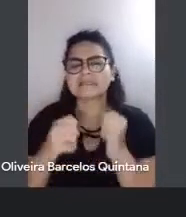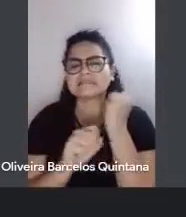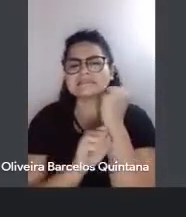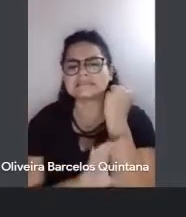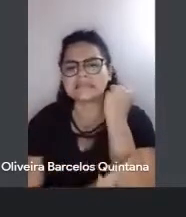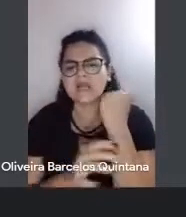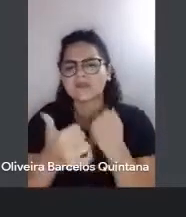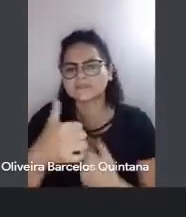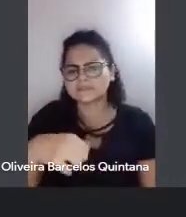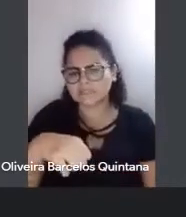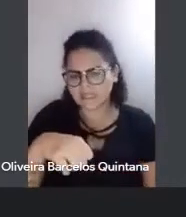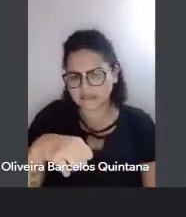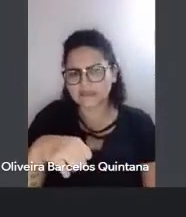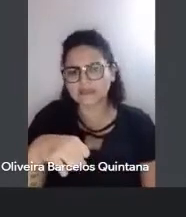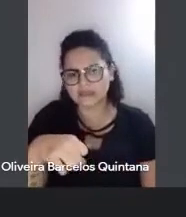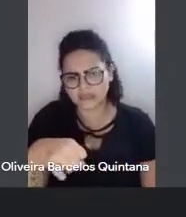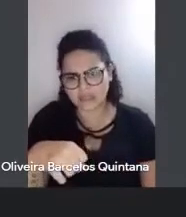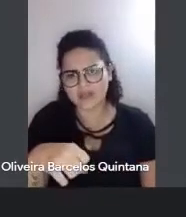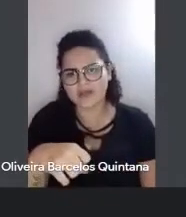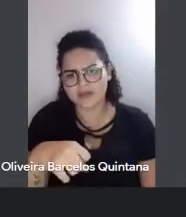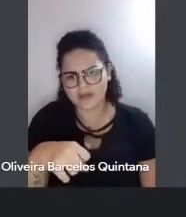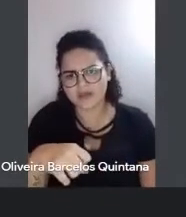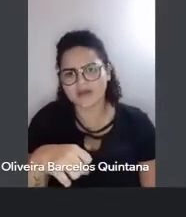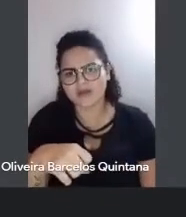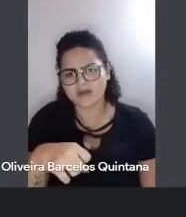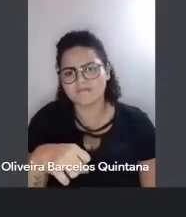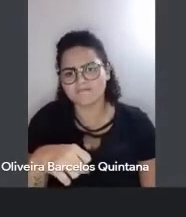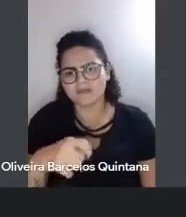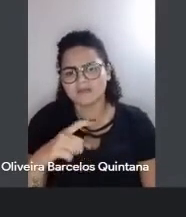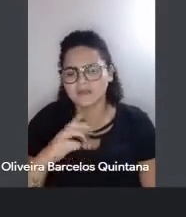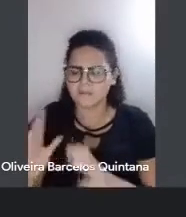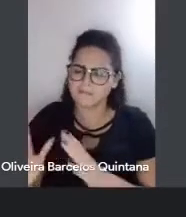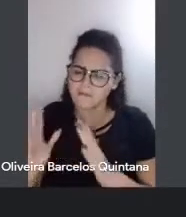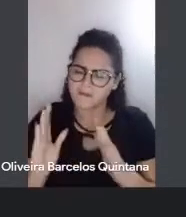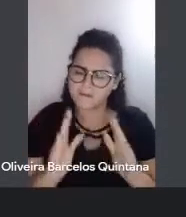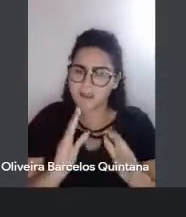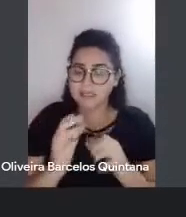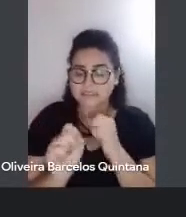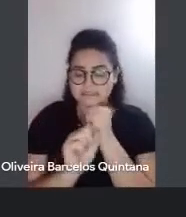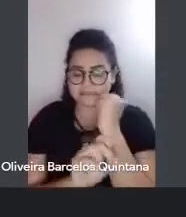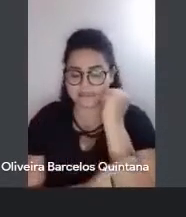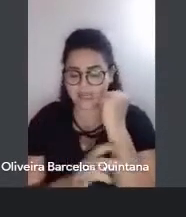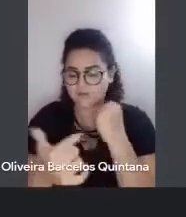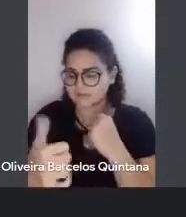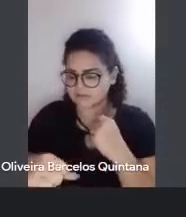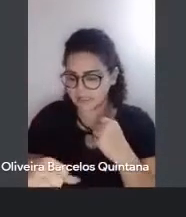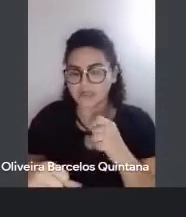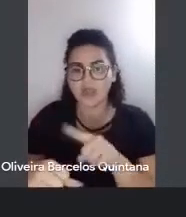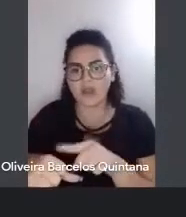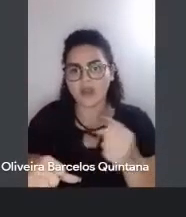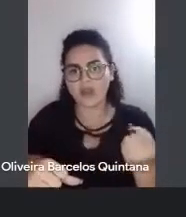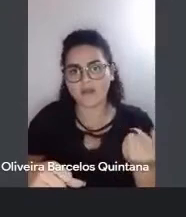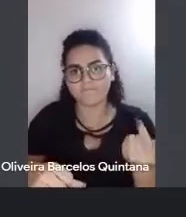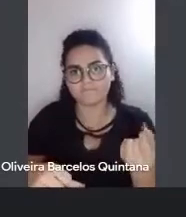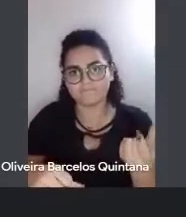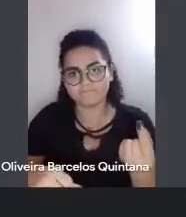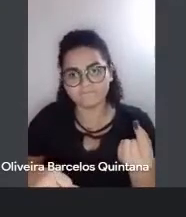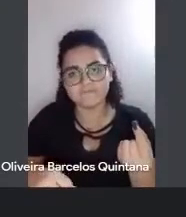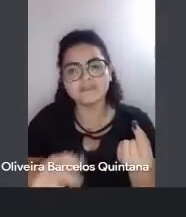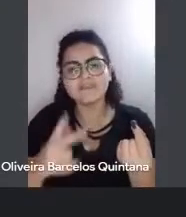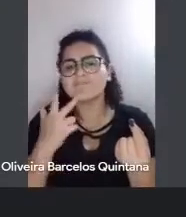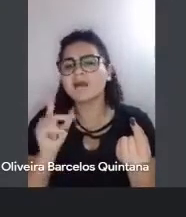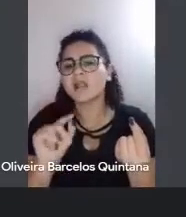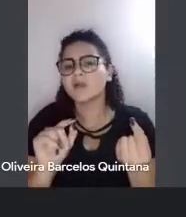ele está lá, assim, nessa passagem de XIX para o XX, falando em alguma coisa, assim, que